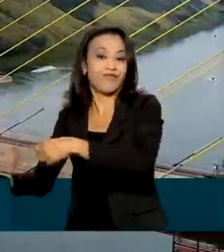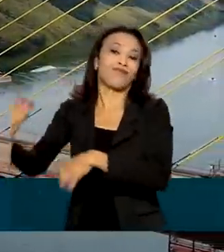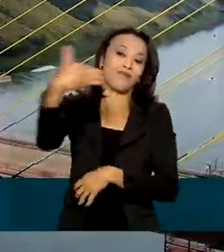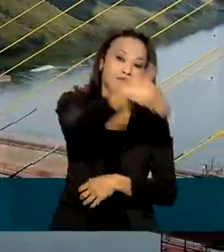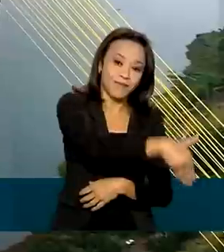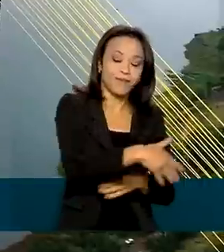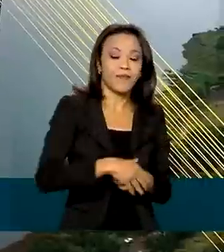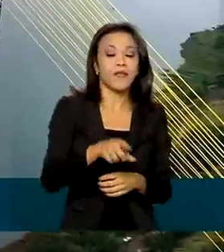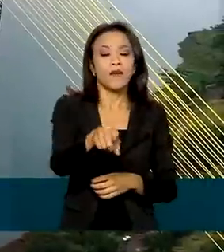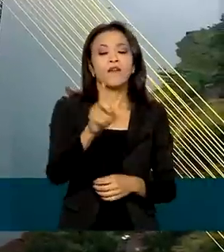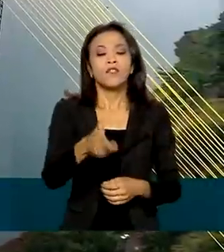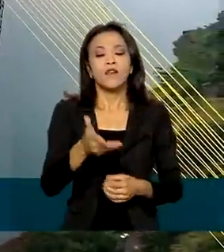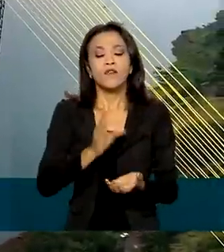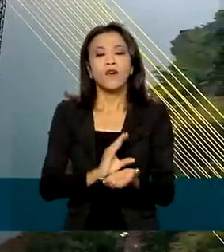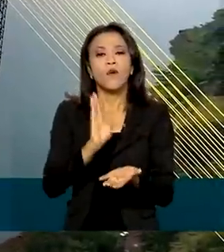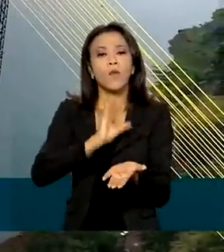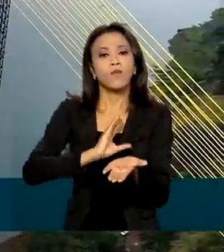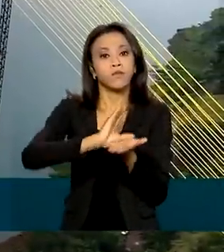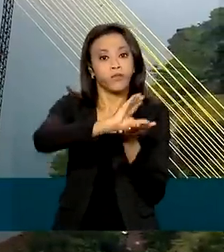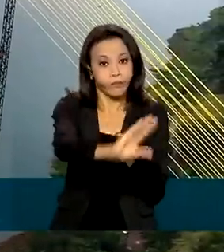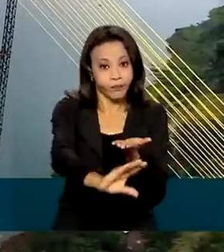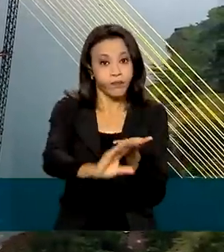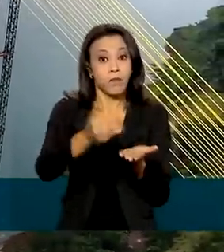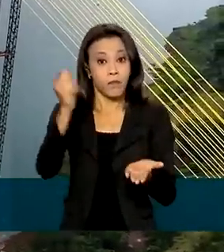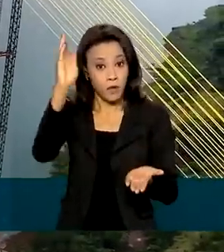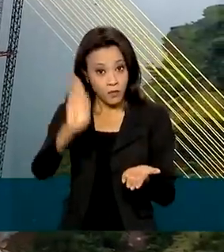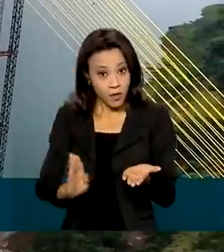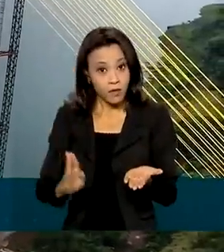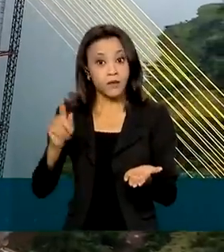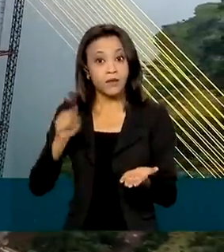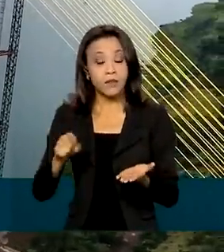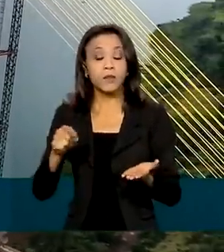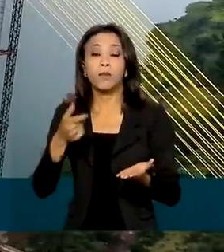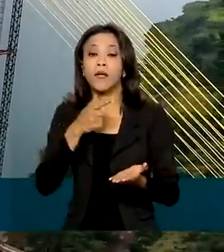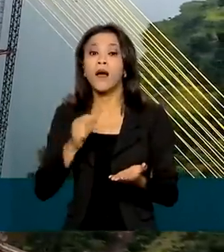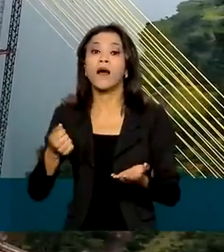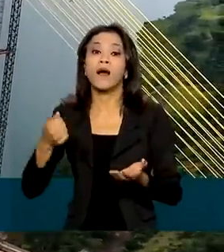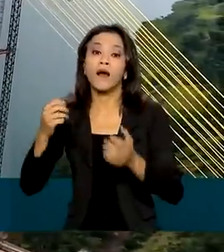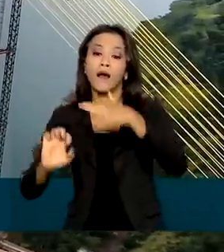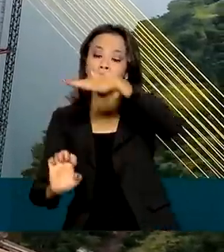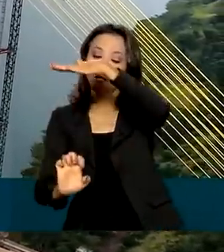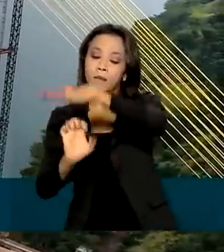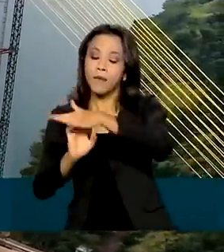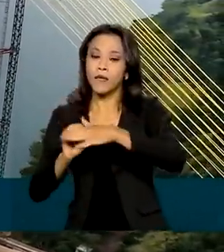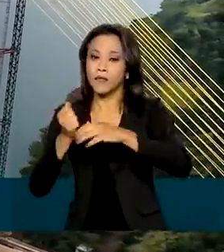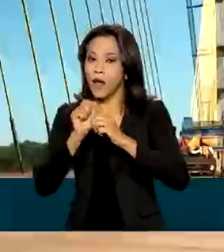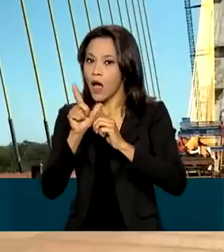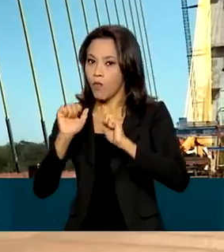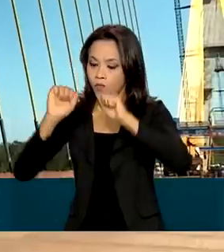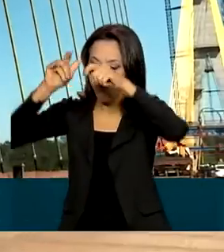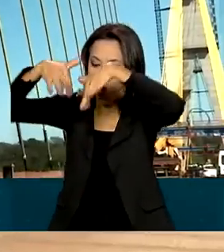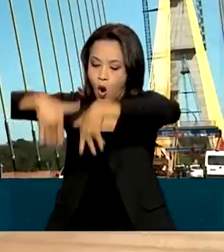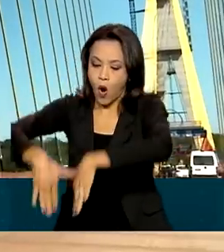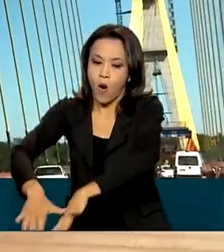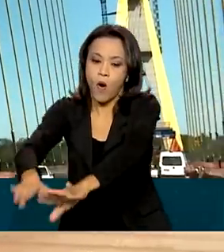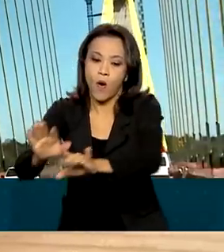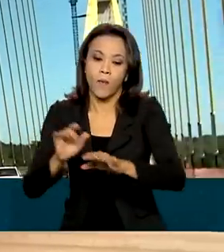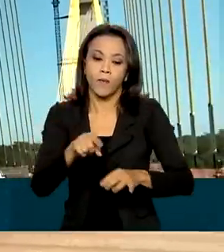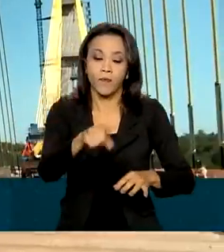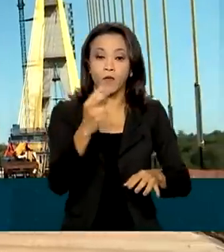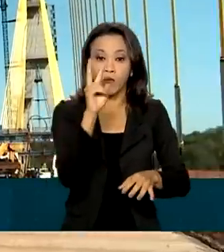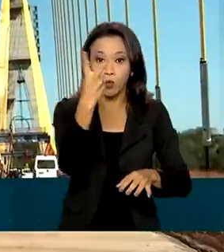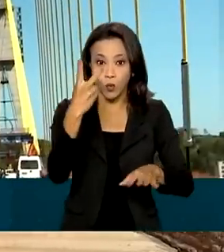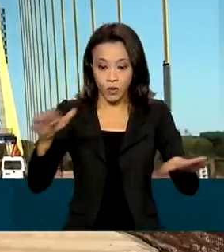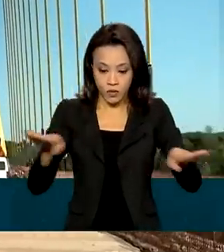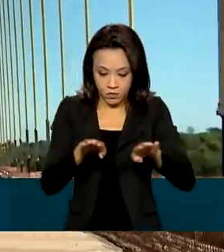reais e foi financiada pelo lado brasileiro da usina hidrelétrica de Itaipu. Serão duas pistas de 3,6 metros